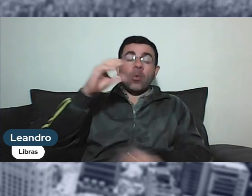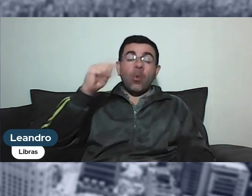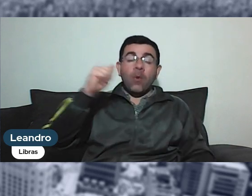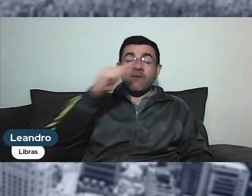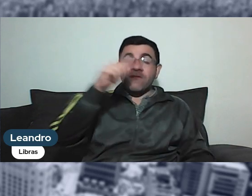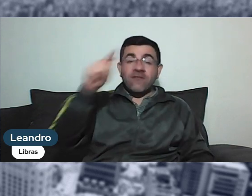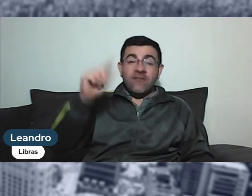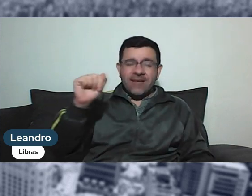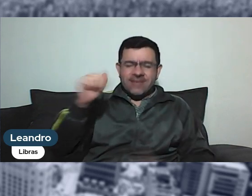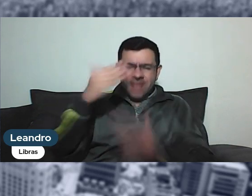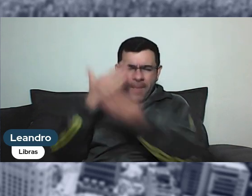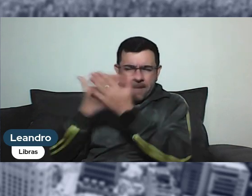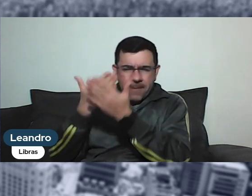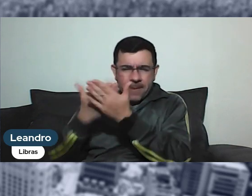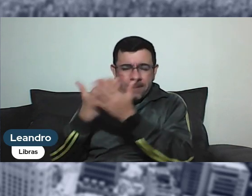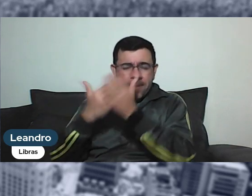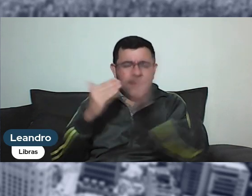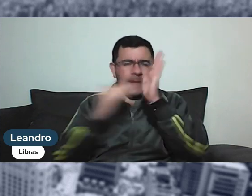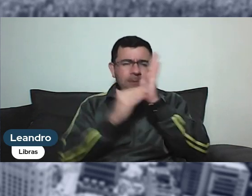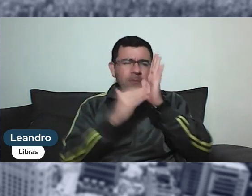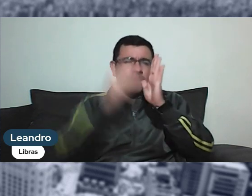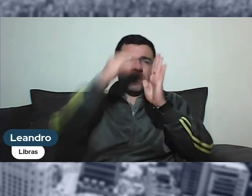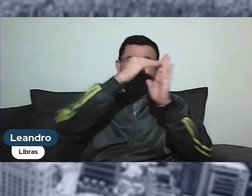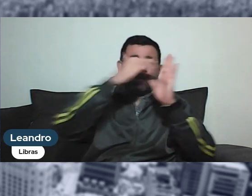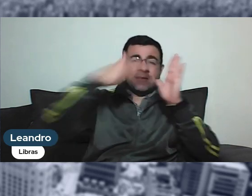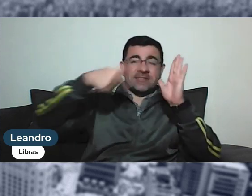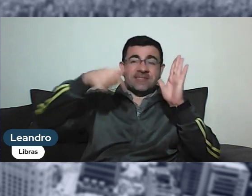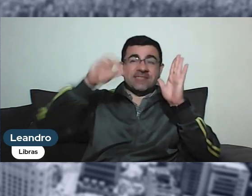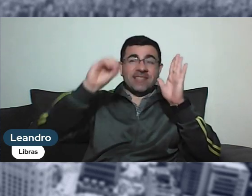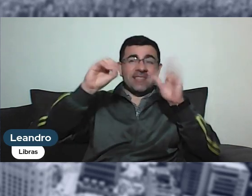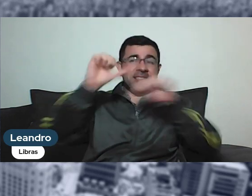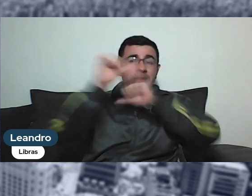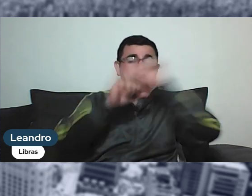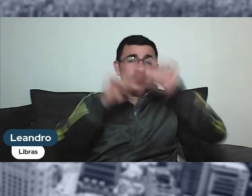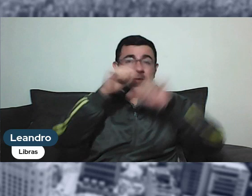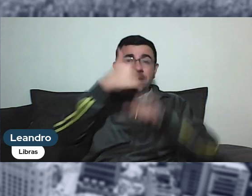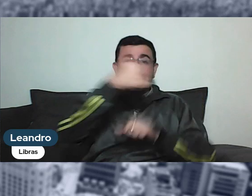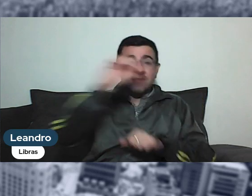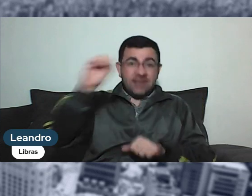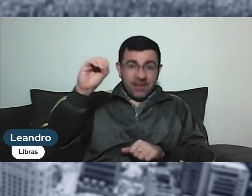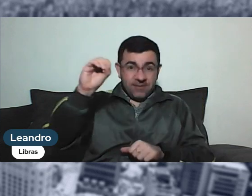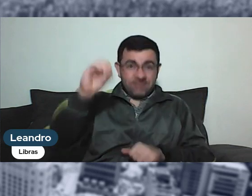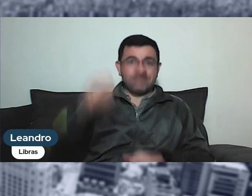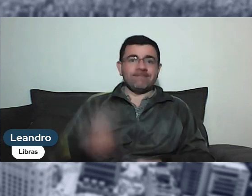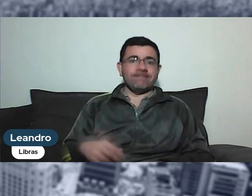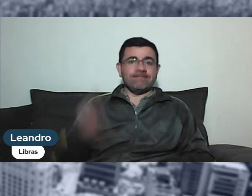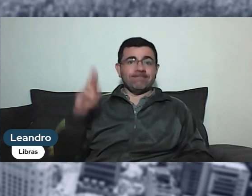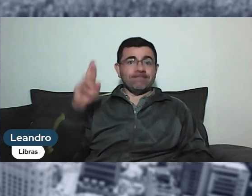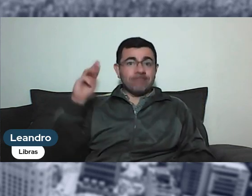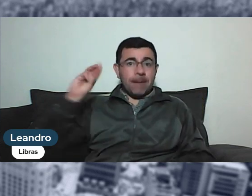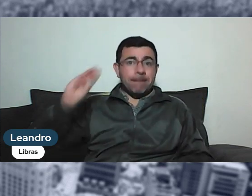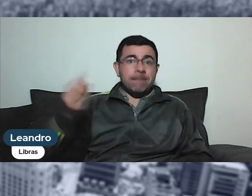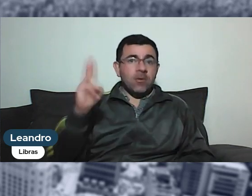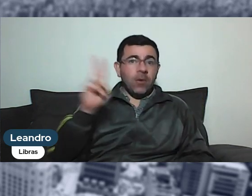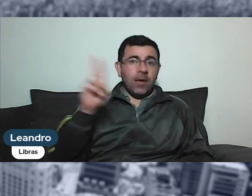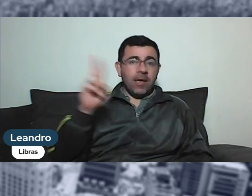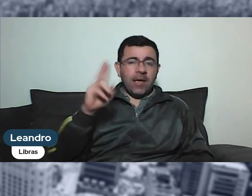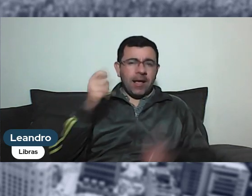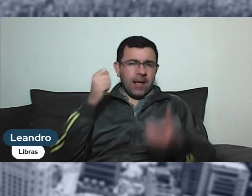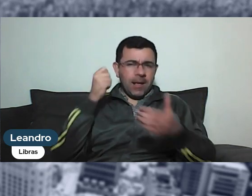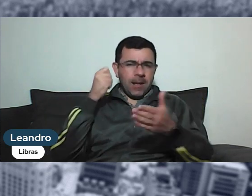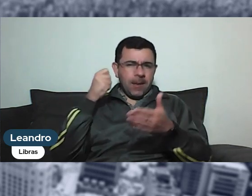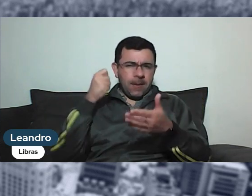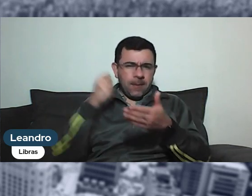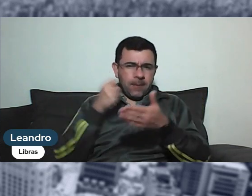isenção do ICMS saia de 70 para 100 mil, até 100 mil reais o carro estaria isento